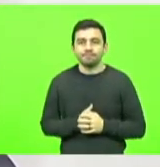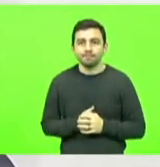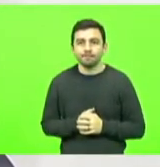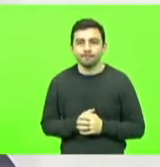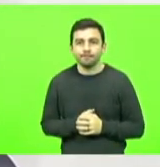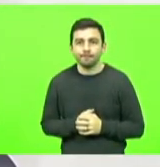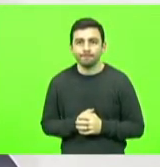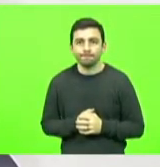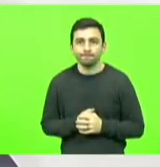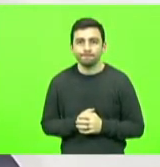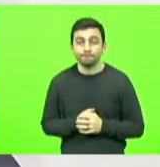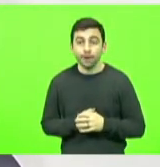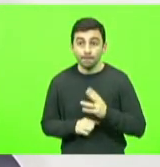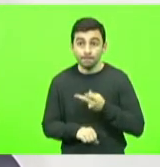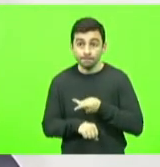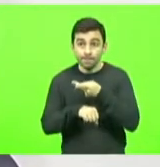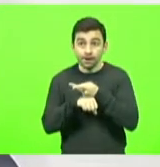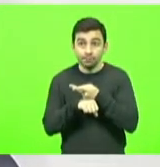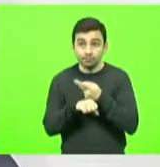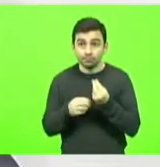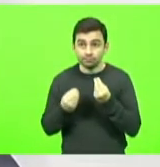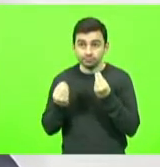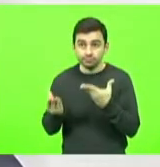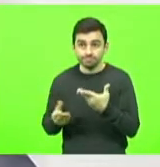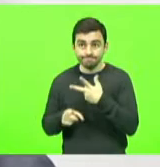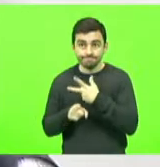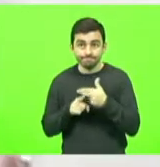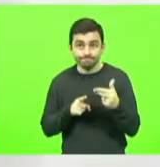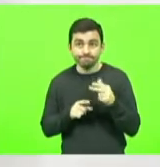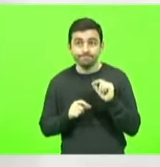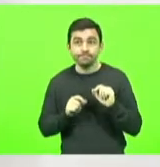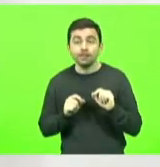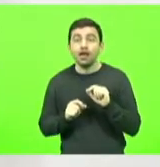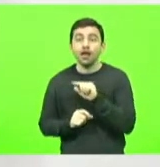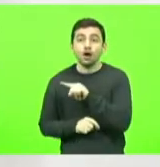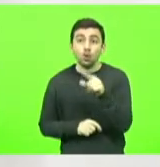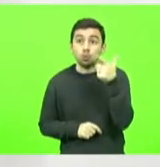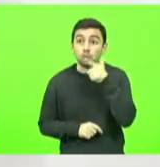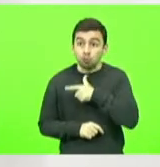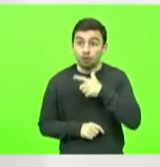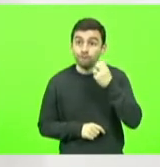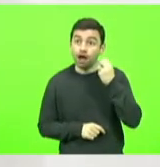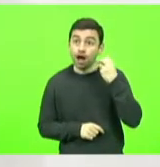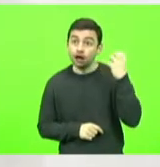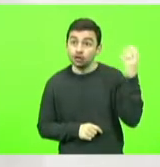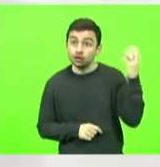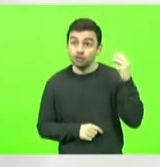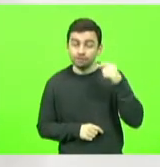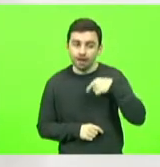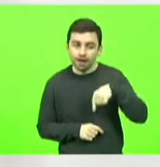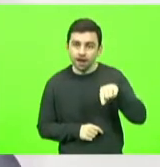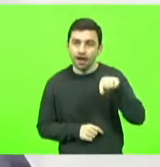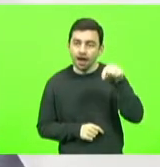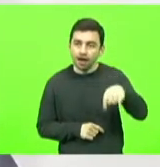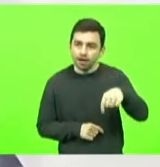Como prêmio, os vencedores vão fazer uma viagem de estudos a Florianópolis,